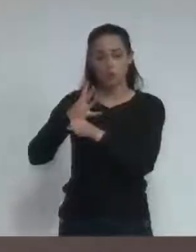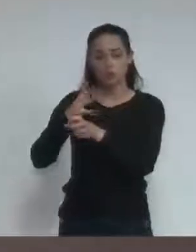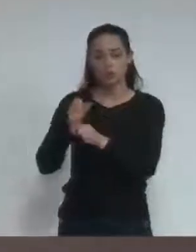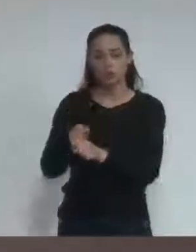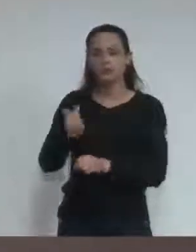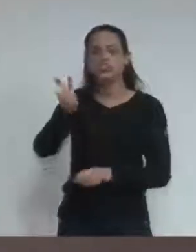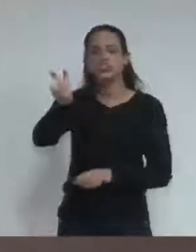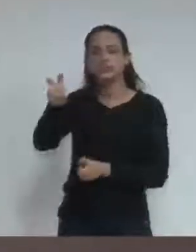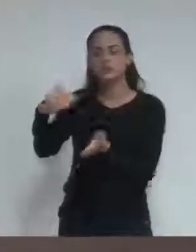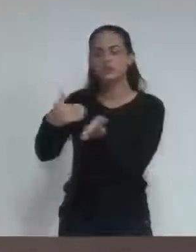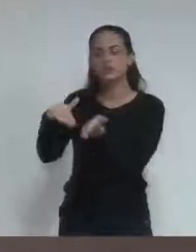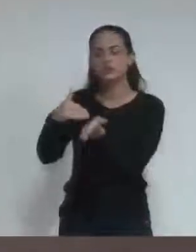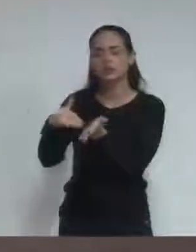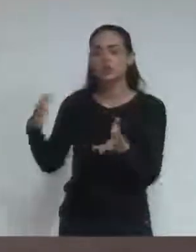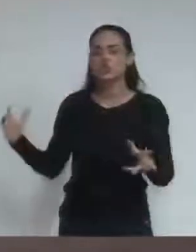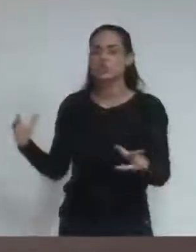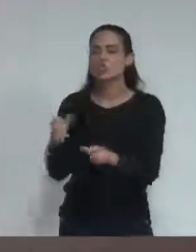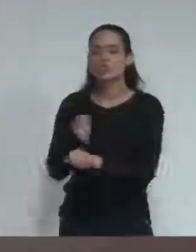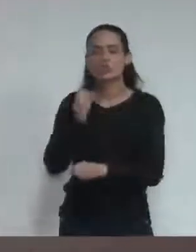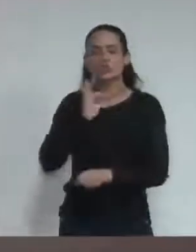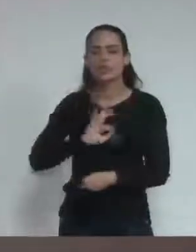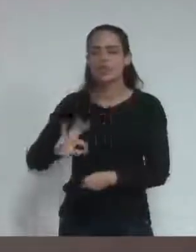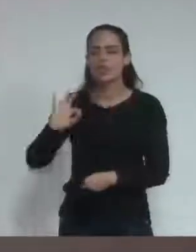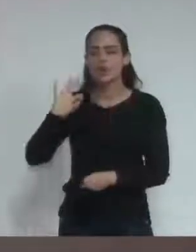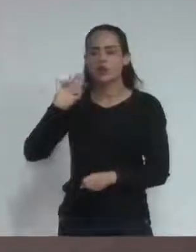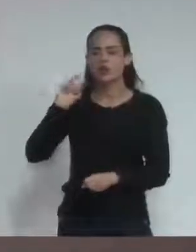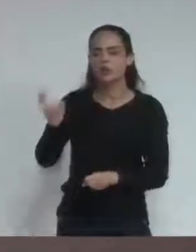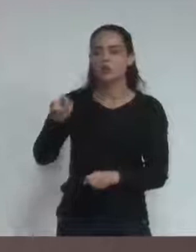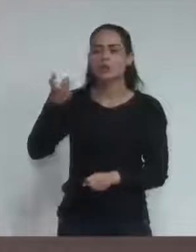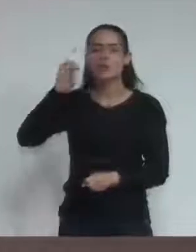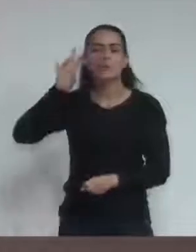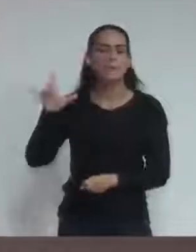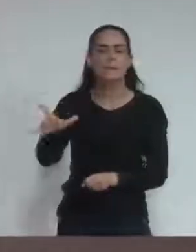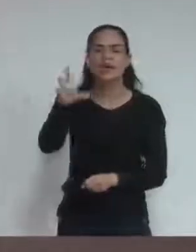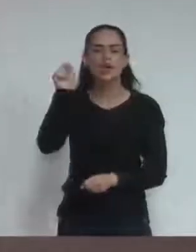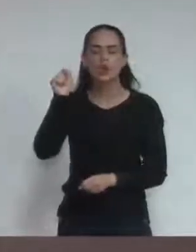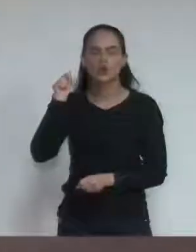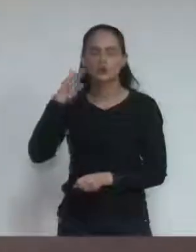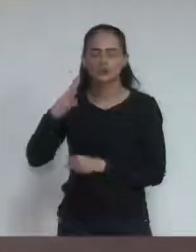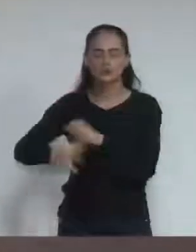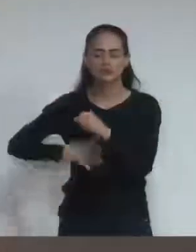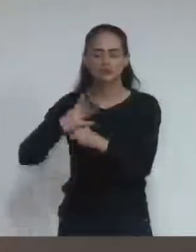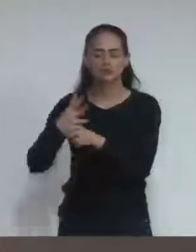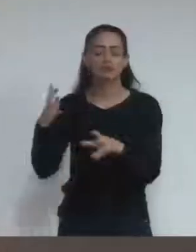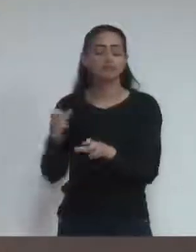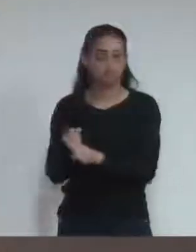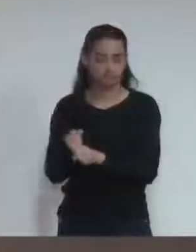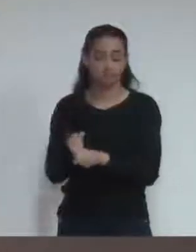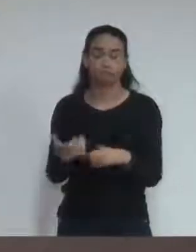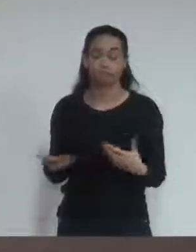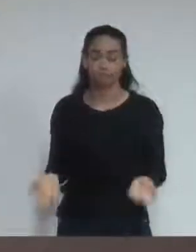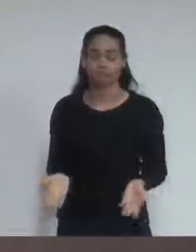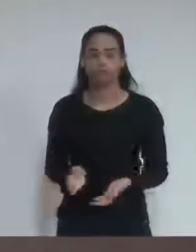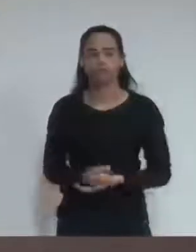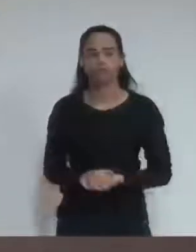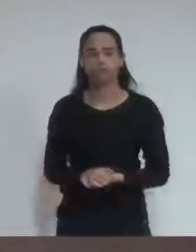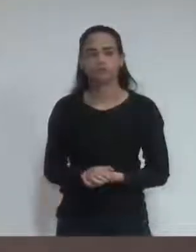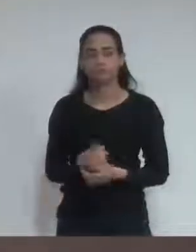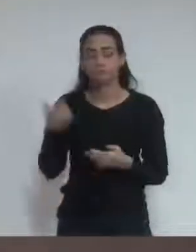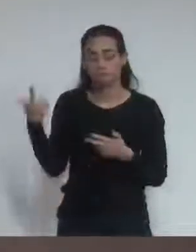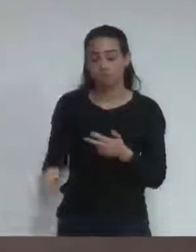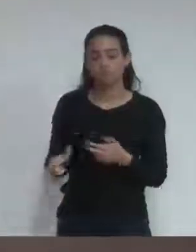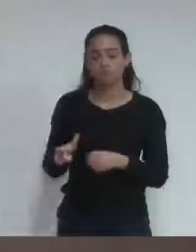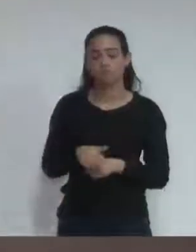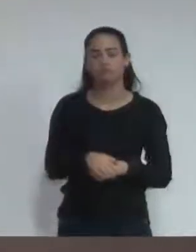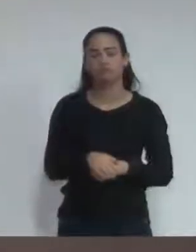secretários dariam a monta de quase 5 milhões, em quatro anos. mas aí tem mais, quando a gente falou aqui.